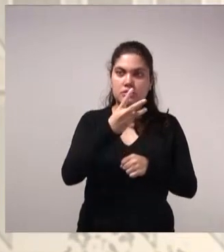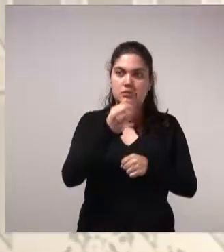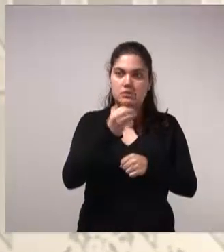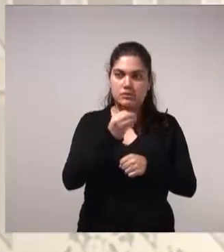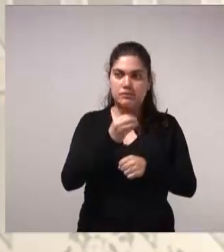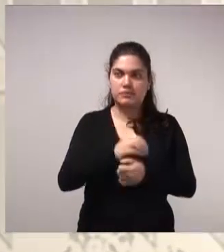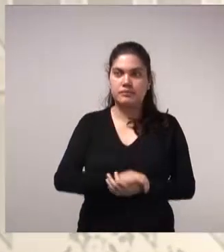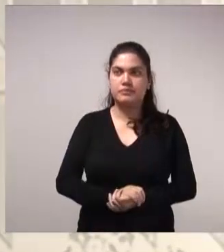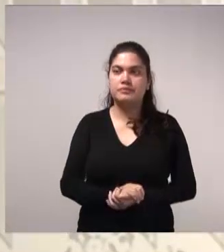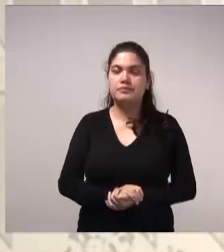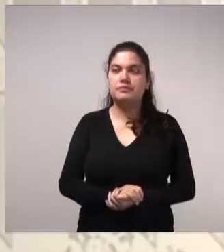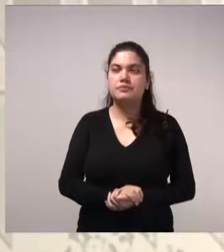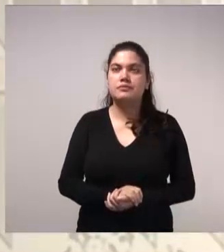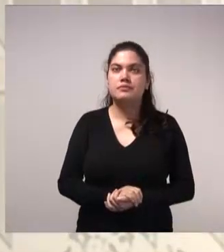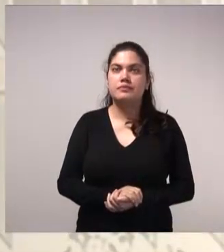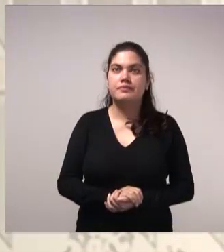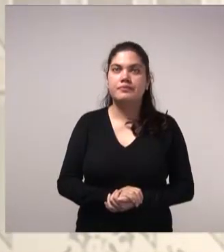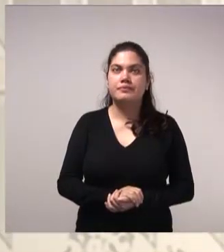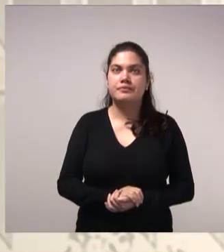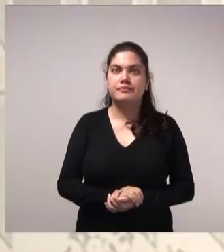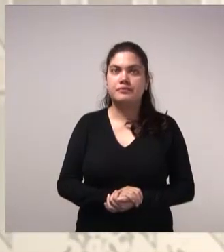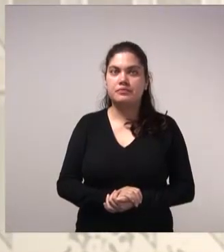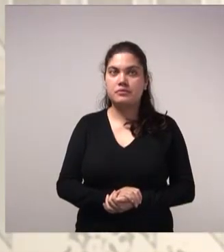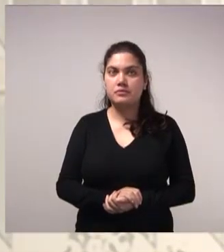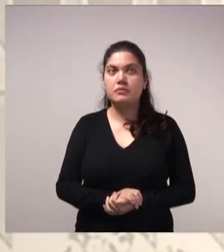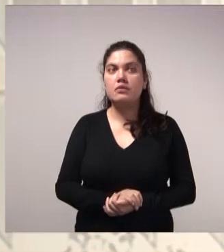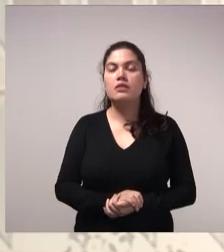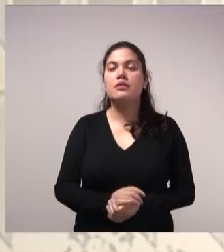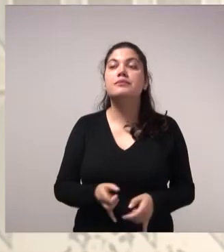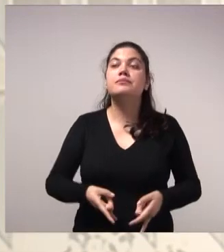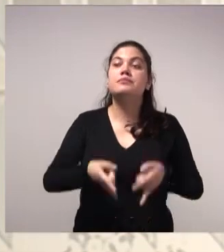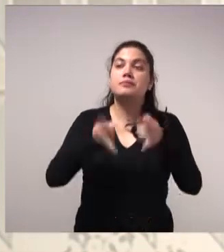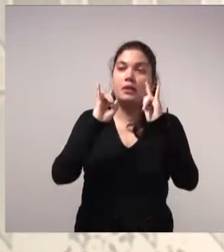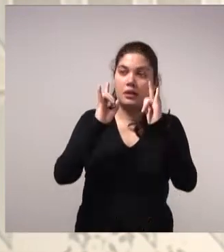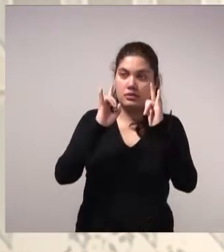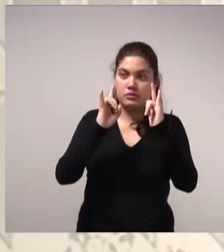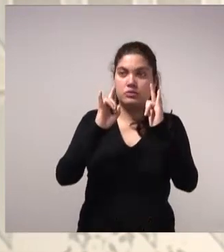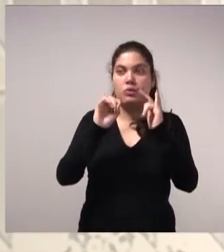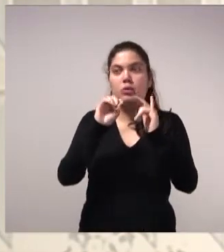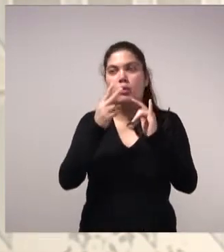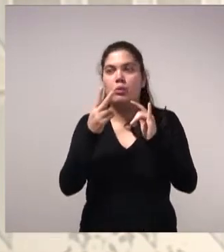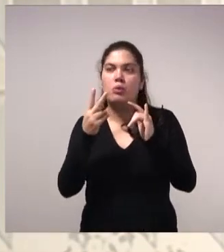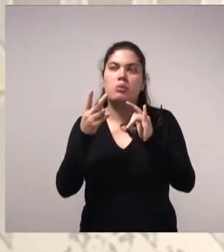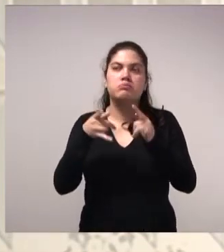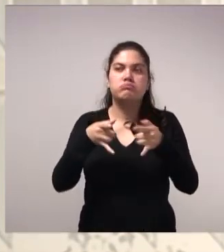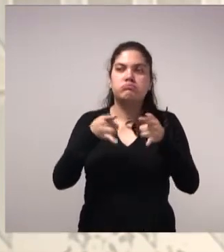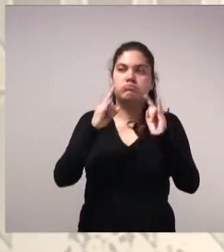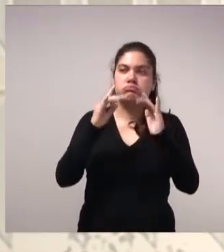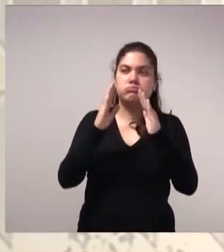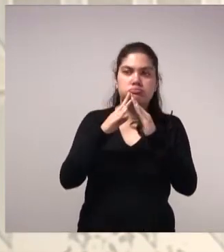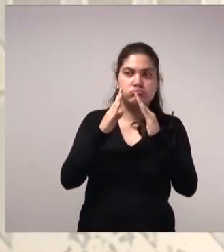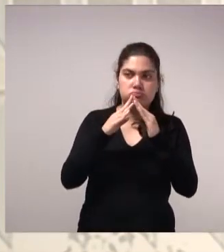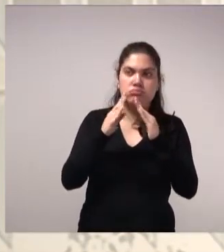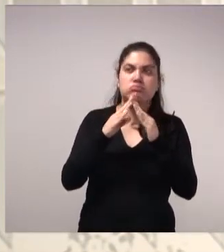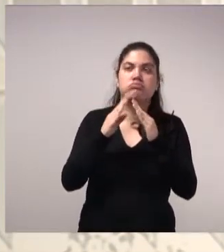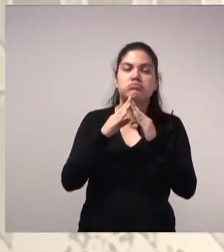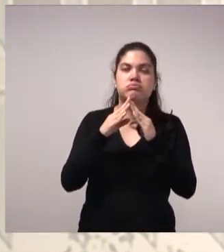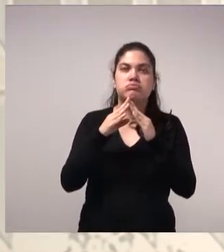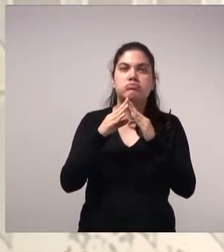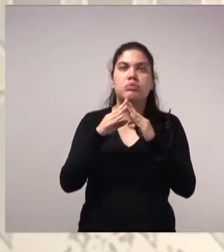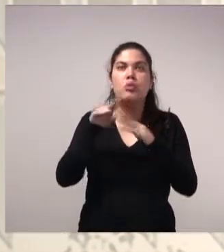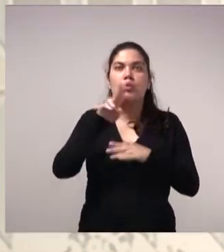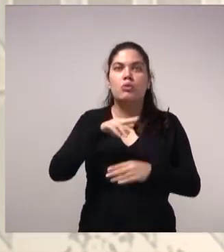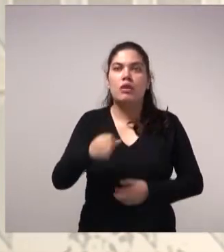No caso de prédio de apartamento, o aproveitamento de água da chuva em lavagem de